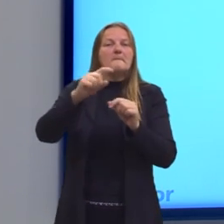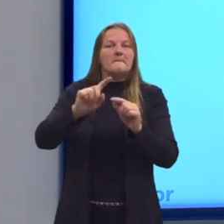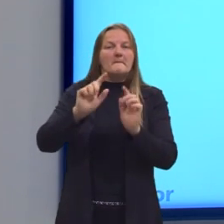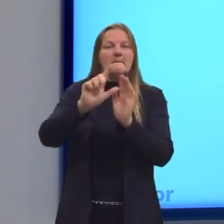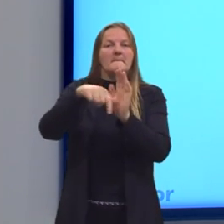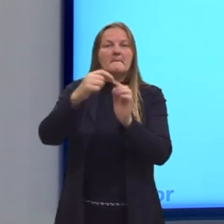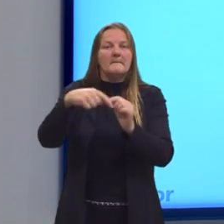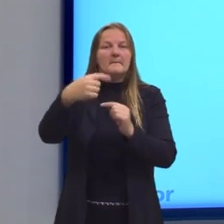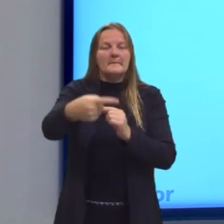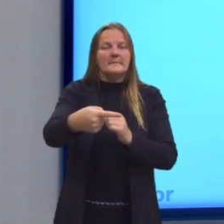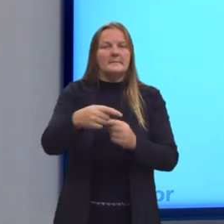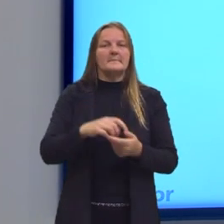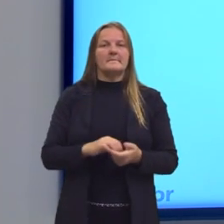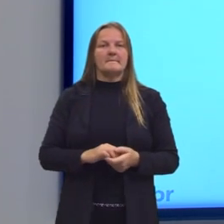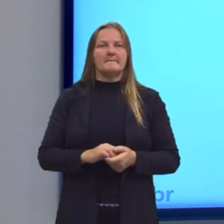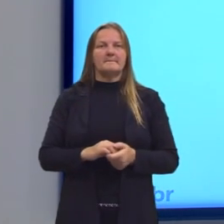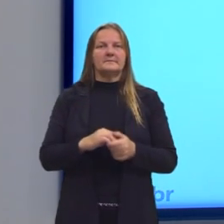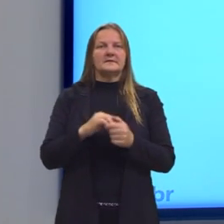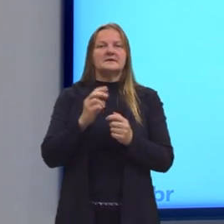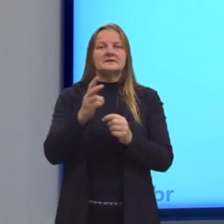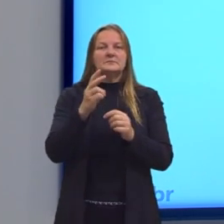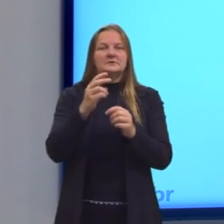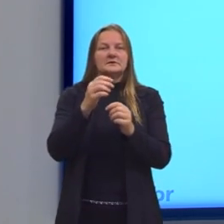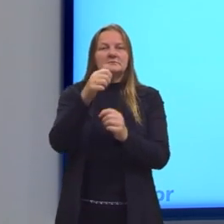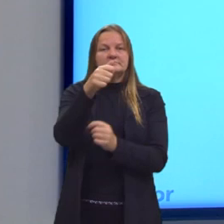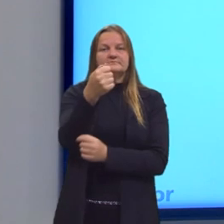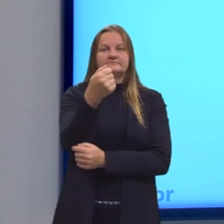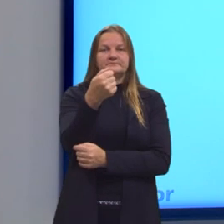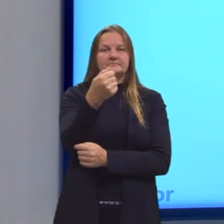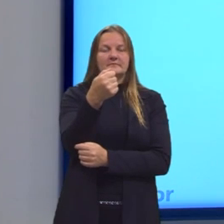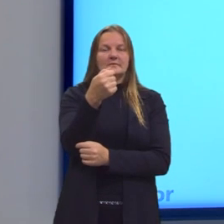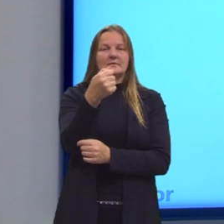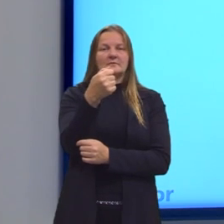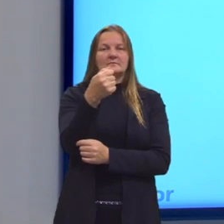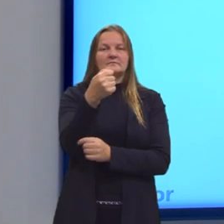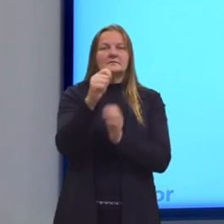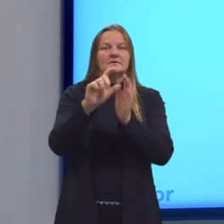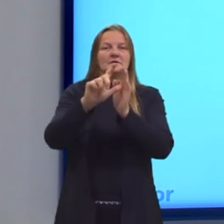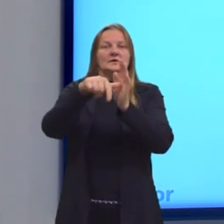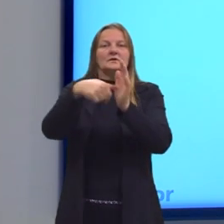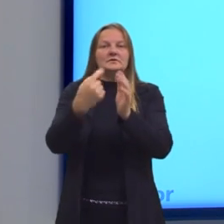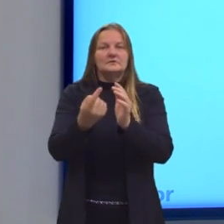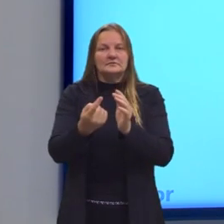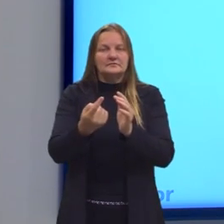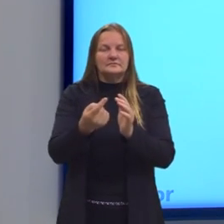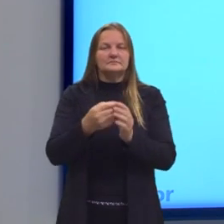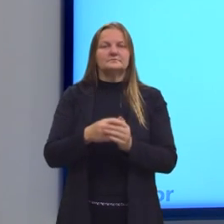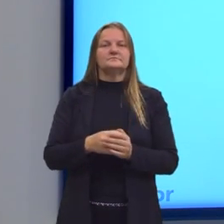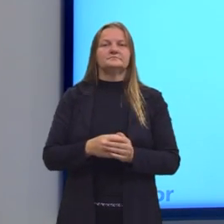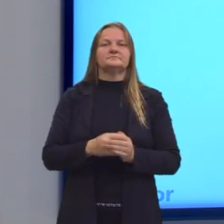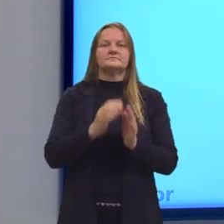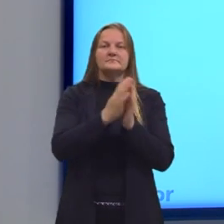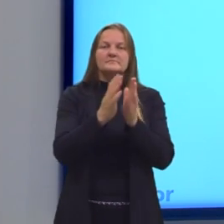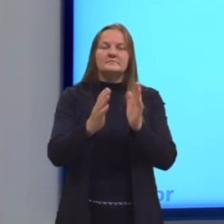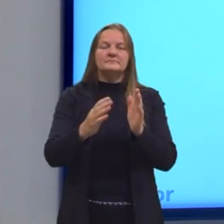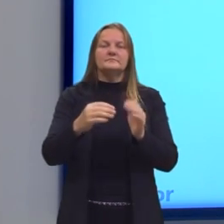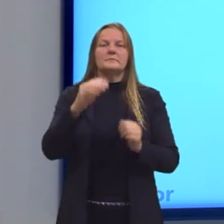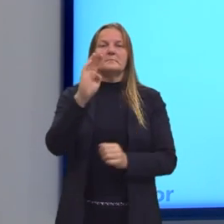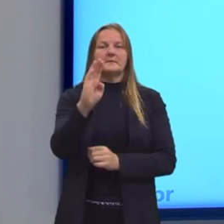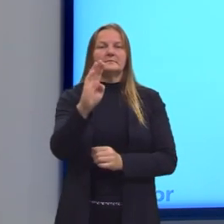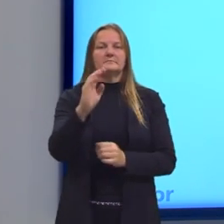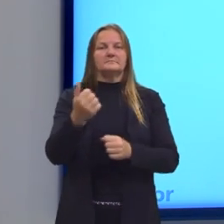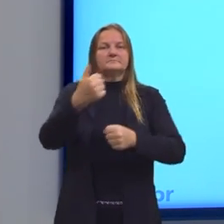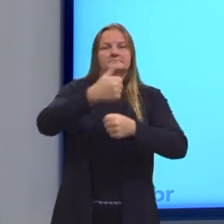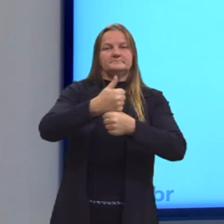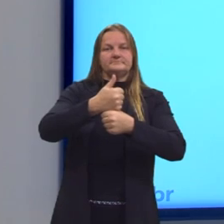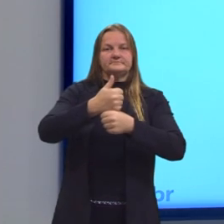sequência que vai ocupar ali a posição do A, e também o próximo termo da sequência que vai ocupar a posição do B.